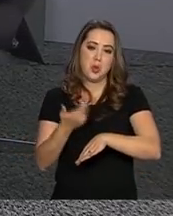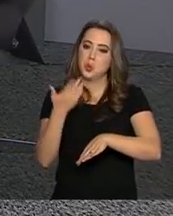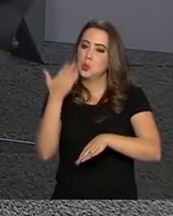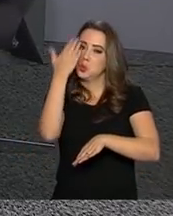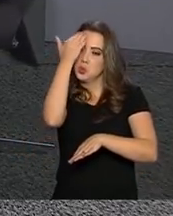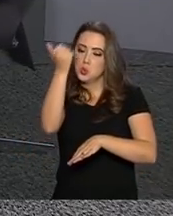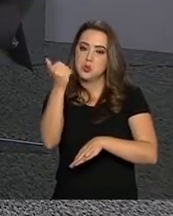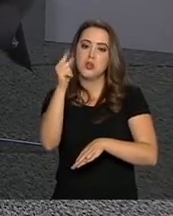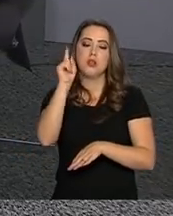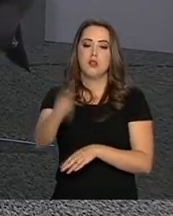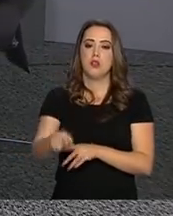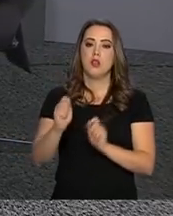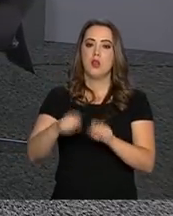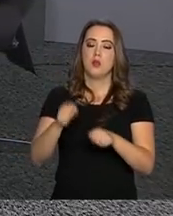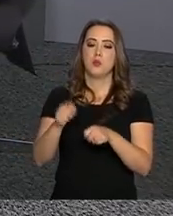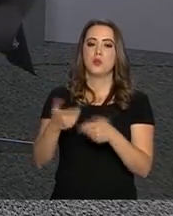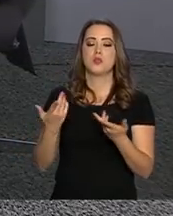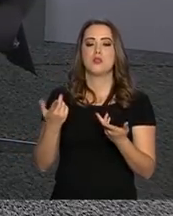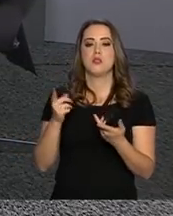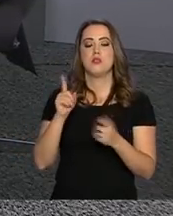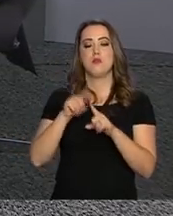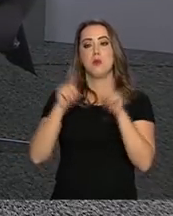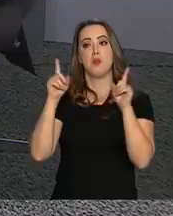possível e provavelmente.